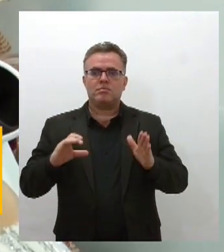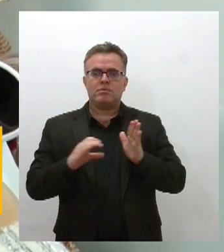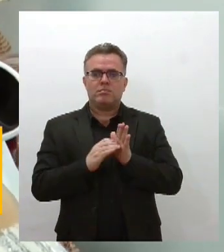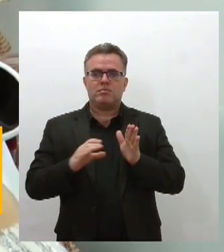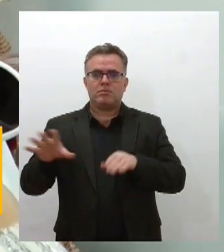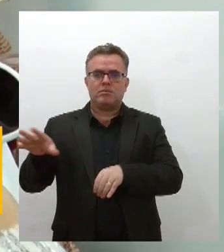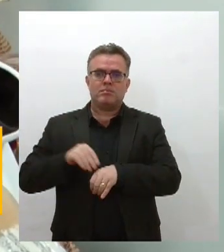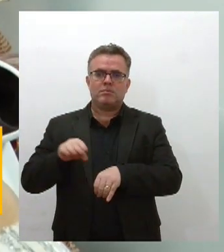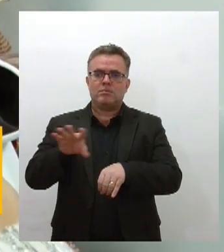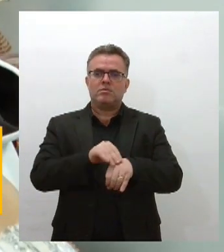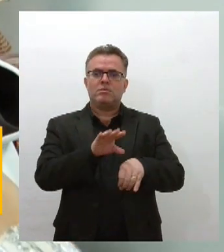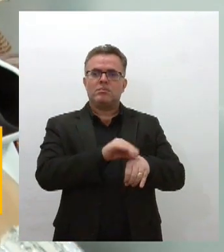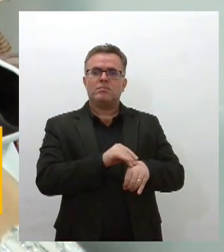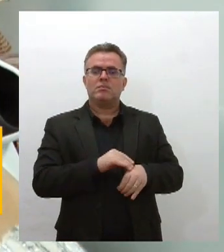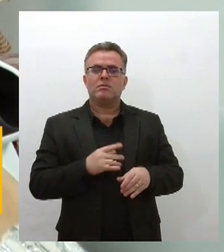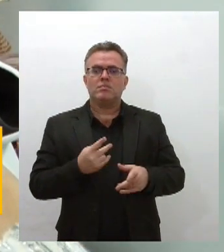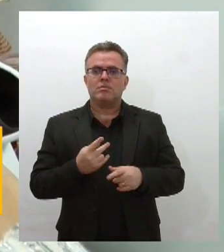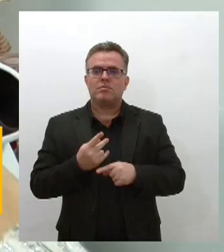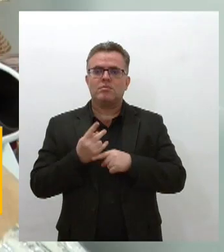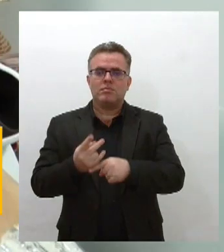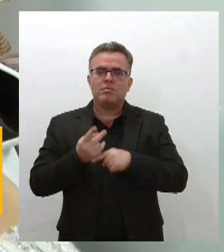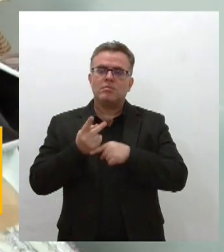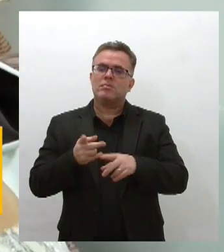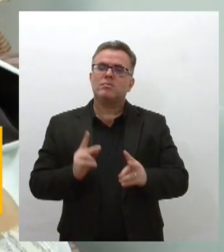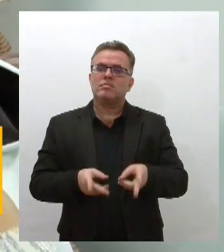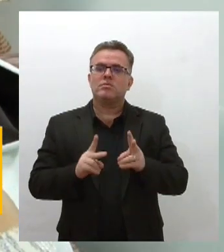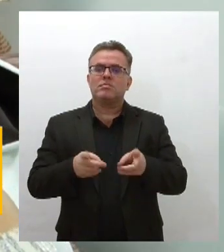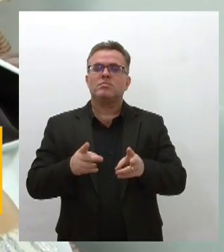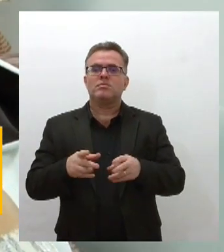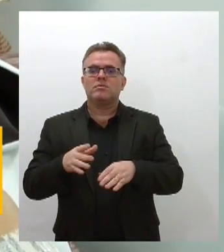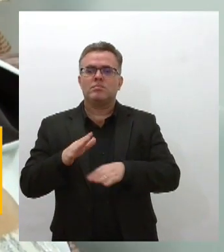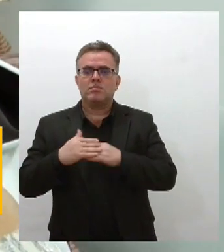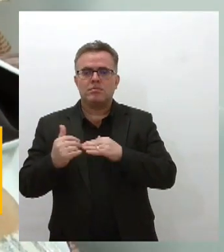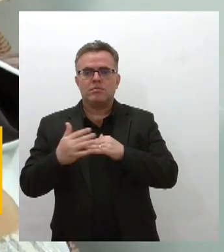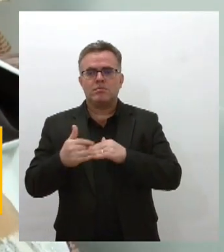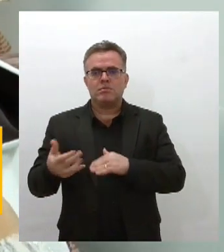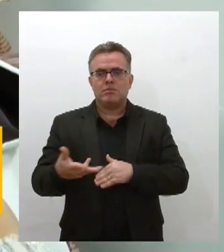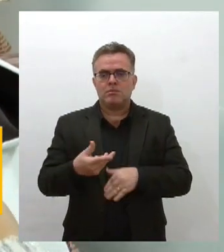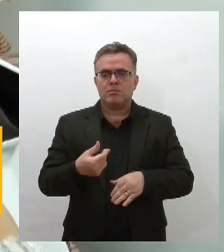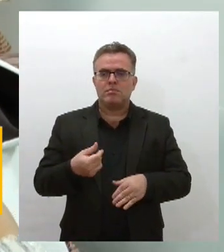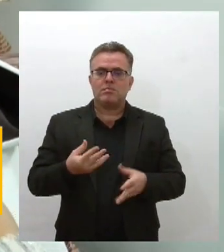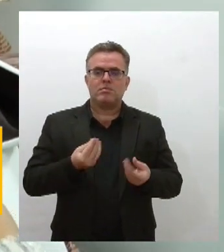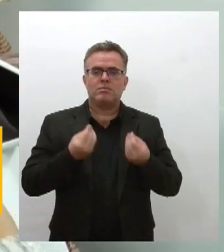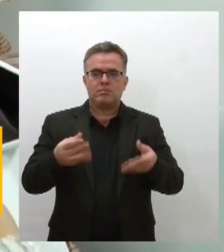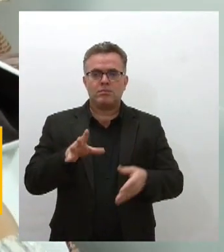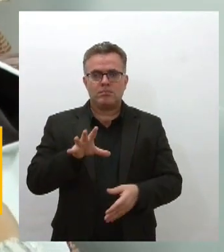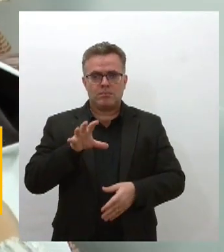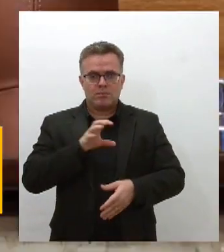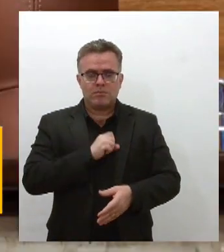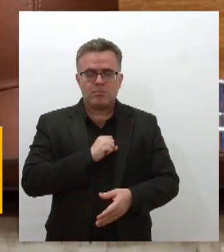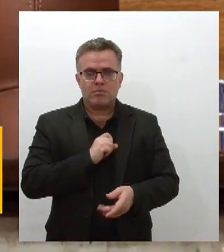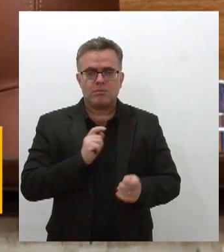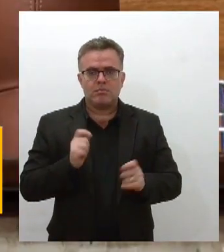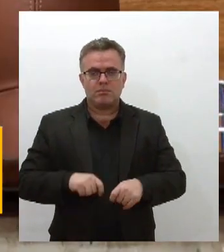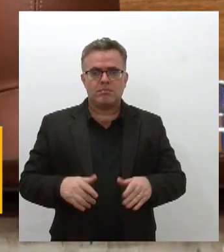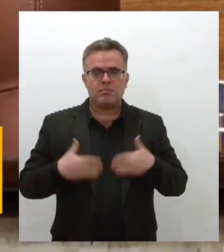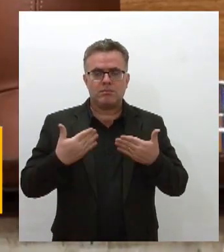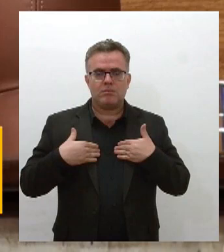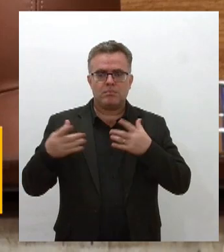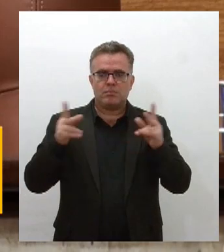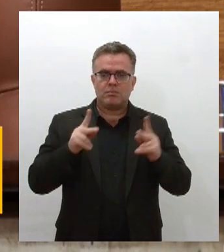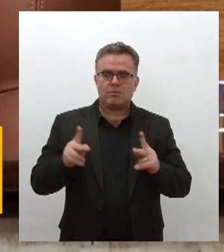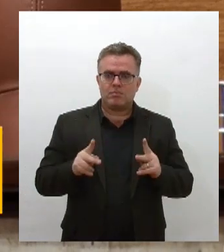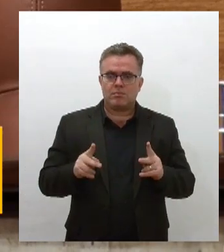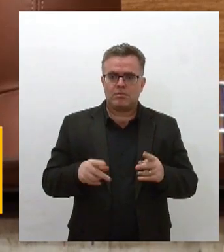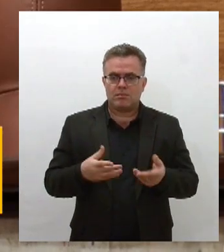pessoas que nos procuram mas muito mais oferecer o nosso coração para as pessoas buscarem força alegria e paz o presidente